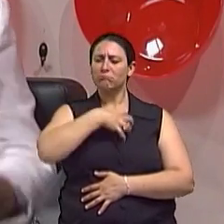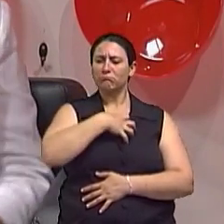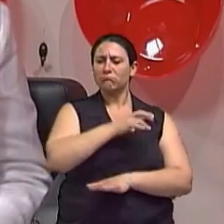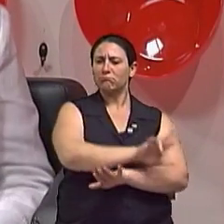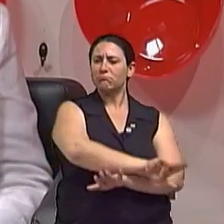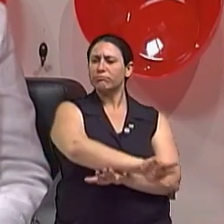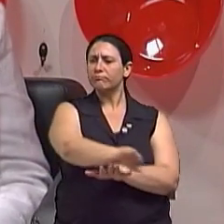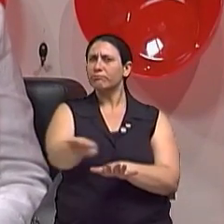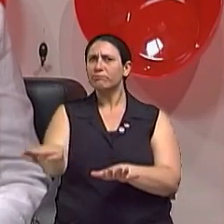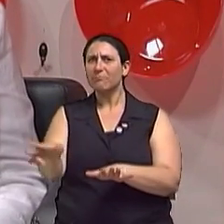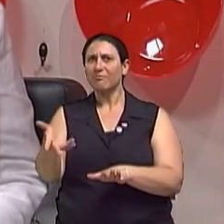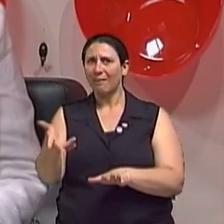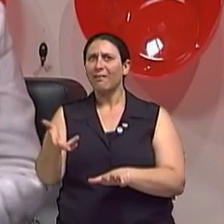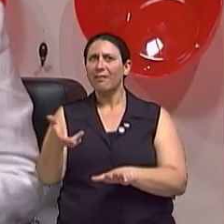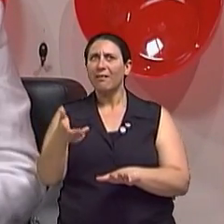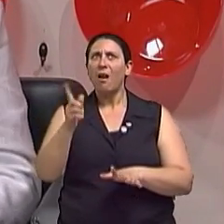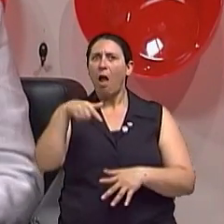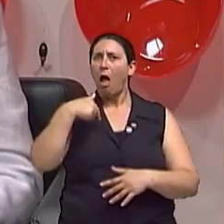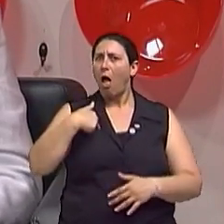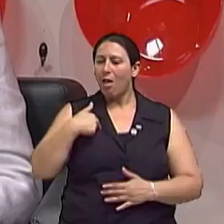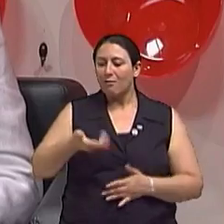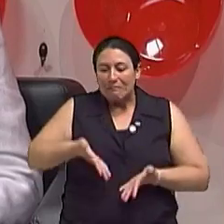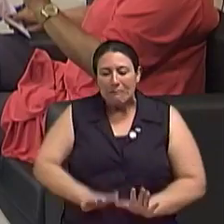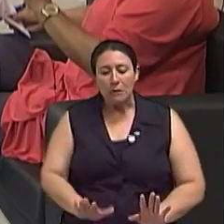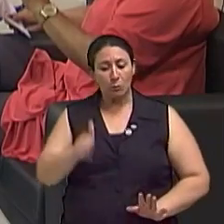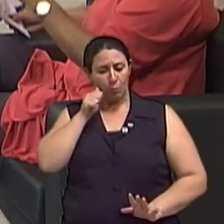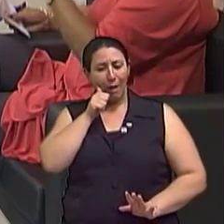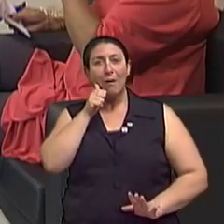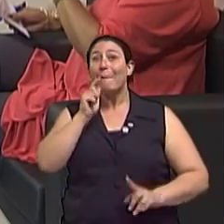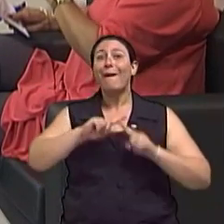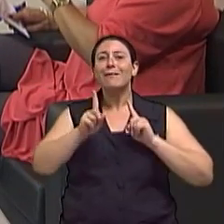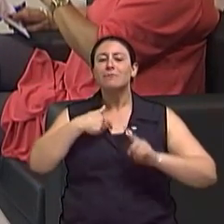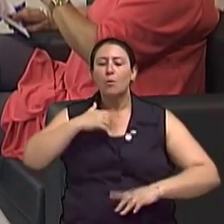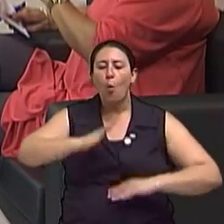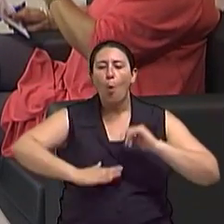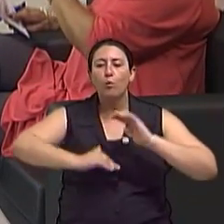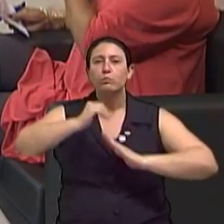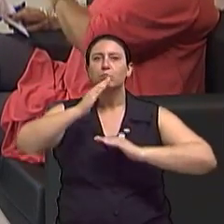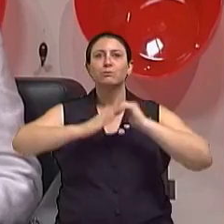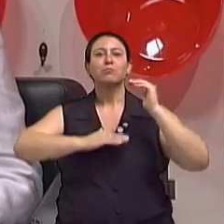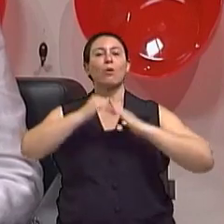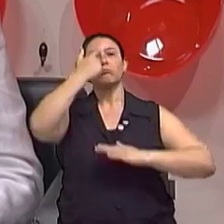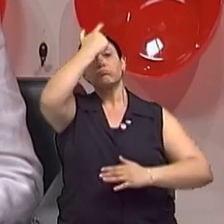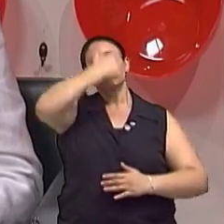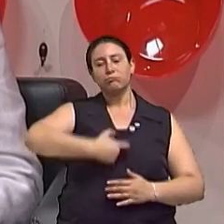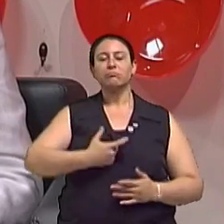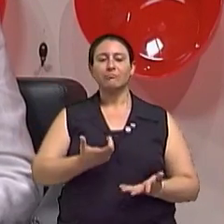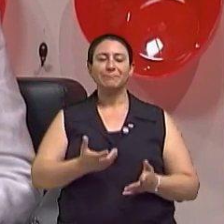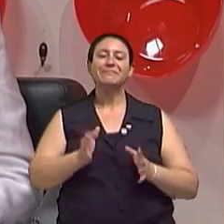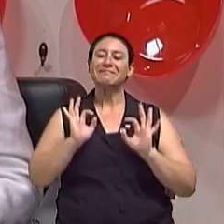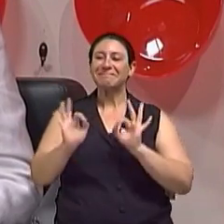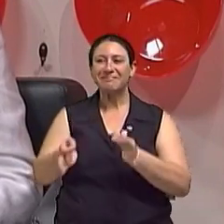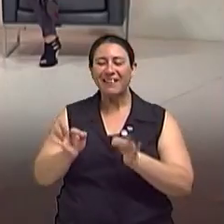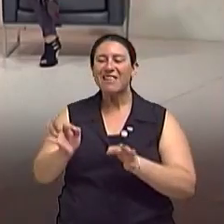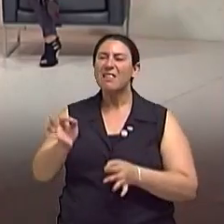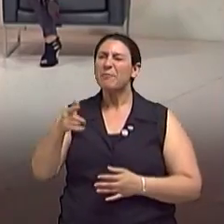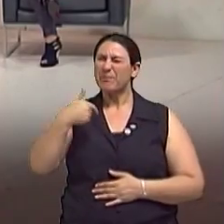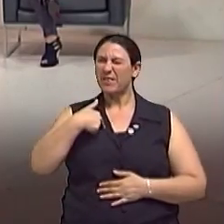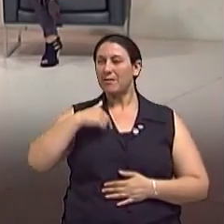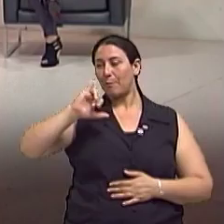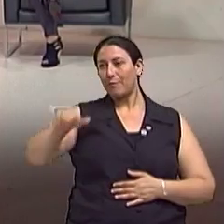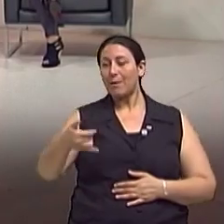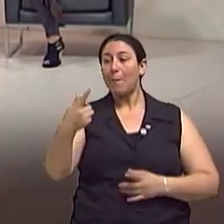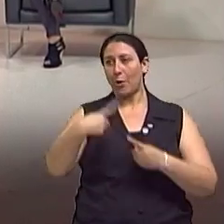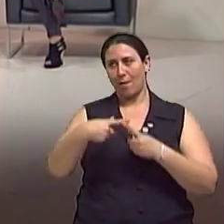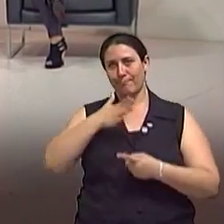naturalmente. Claro. E a Clarice, que me chama atenção também, aí eu puxo a braça para o meu assado, como eu digo, da parte de